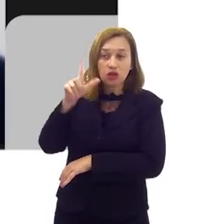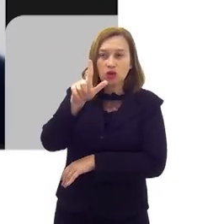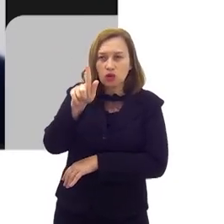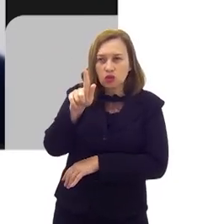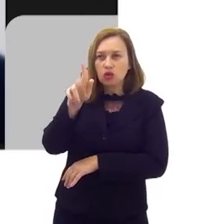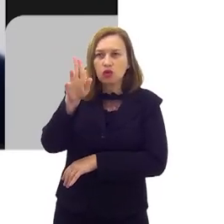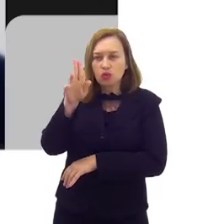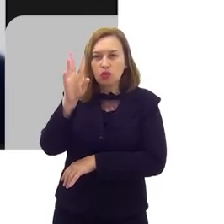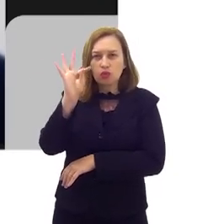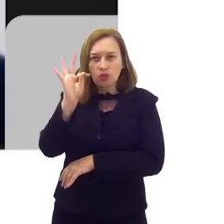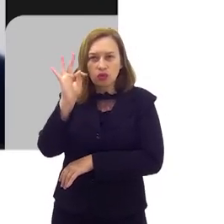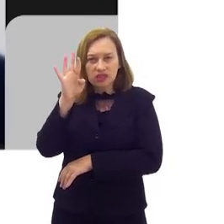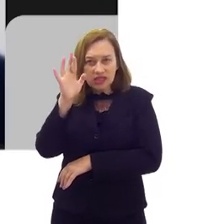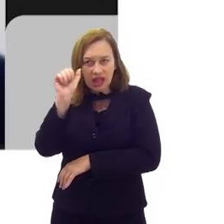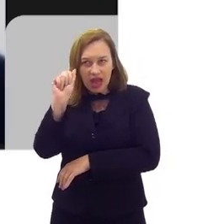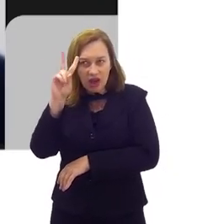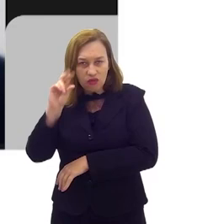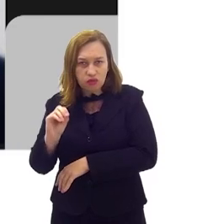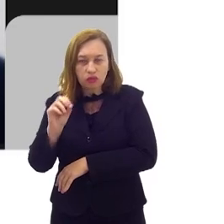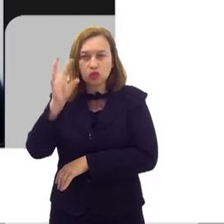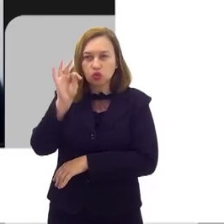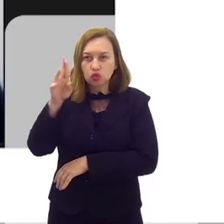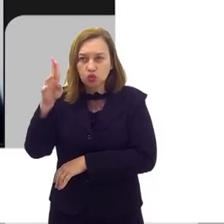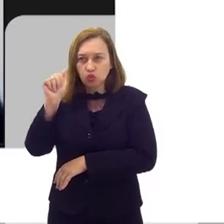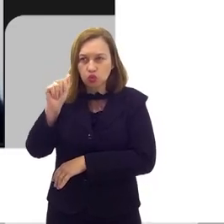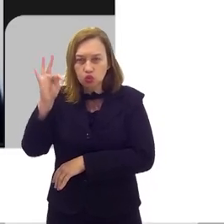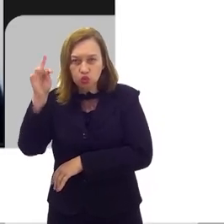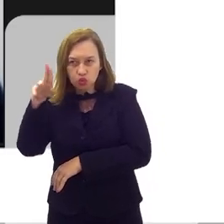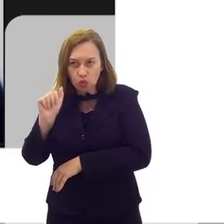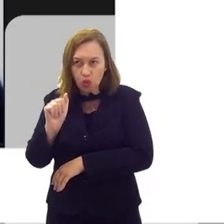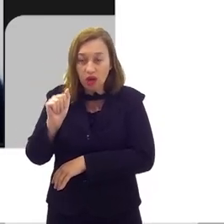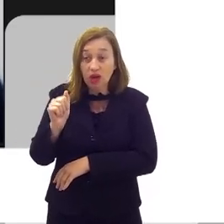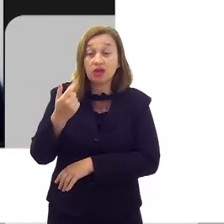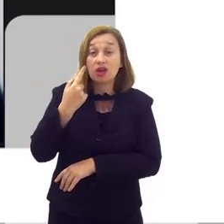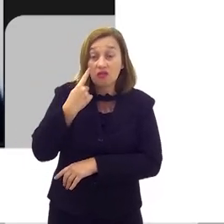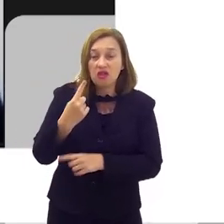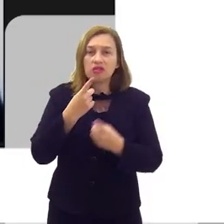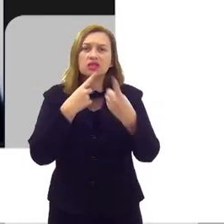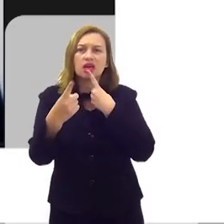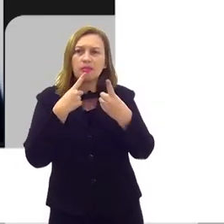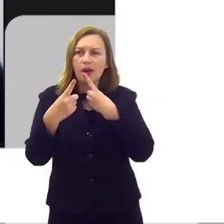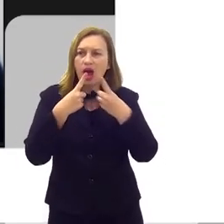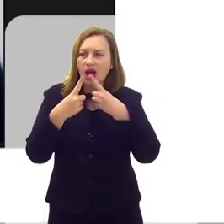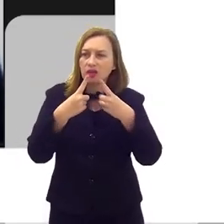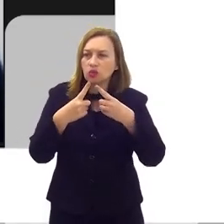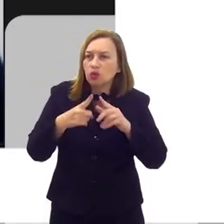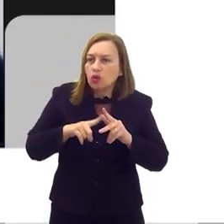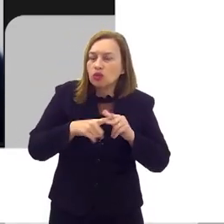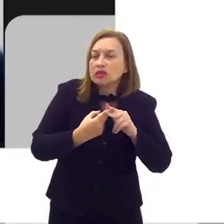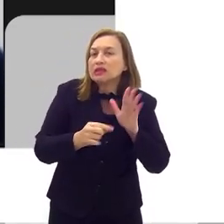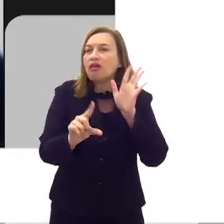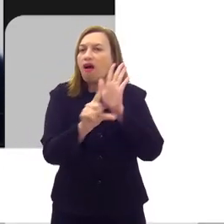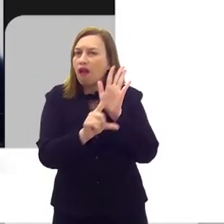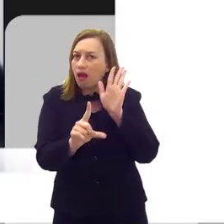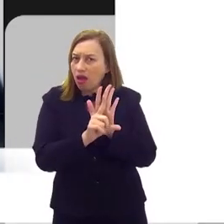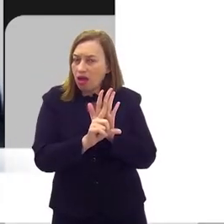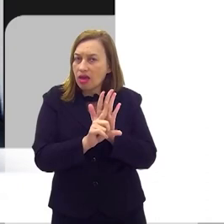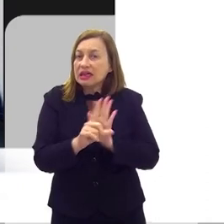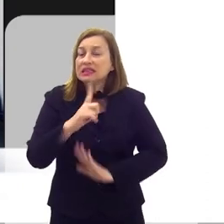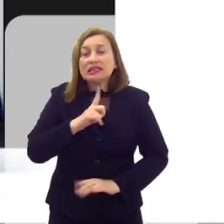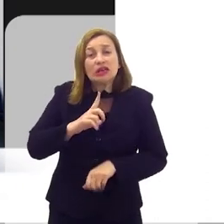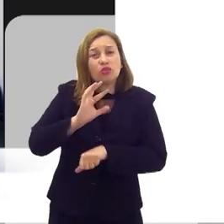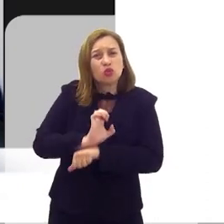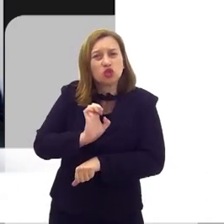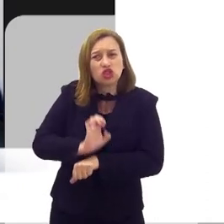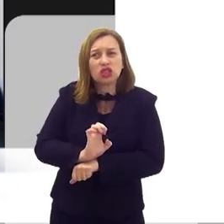deputado estadual na época, Gustavo Tutuca. Lembrando que a gente chegou a esse debate por conta da necessidade de a gente atualizar a